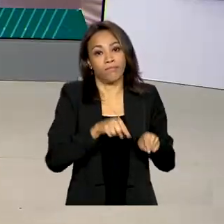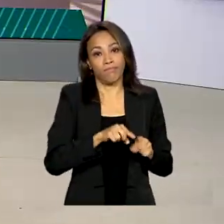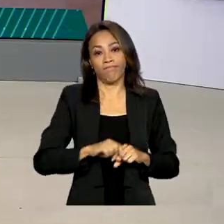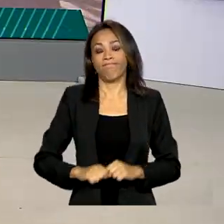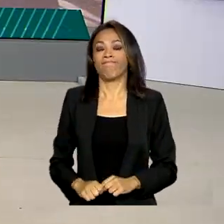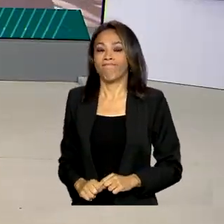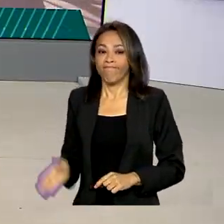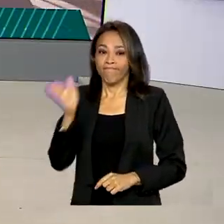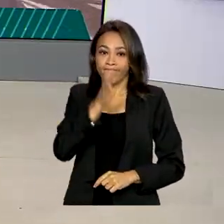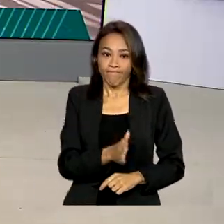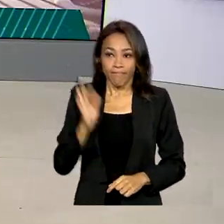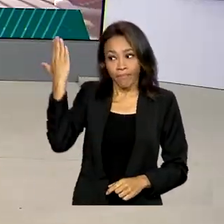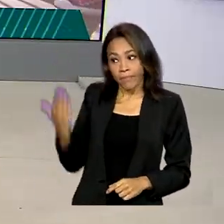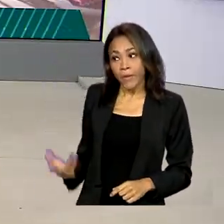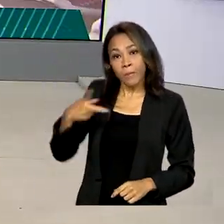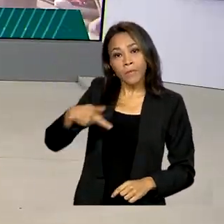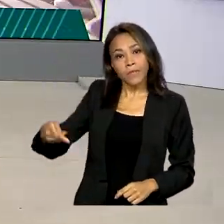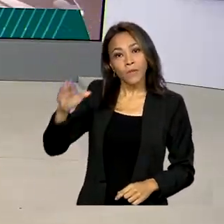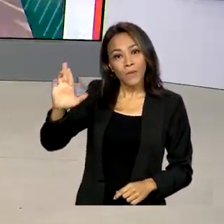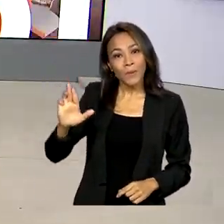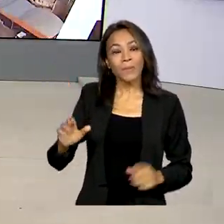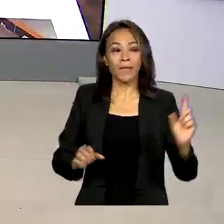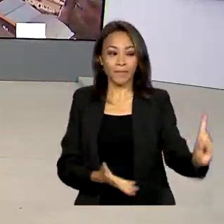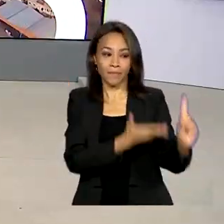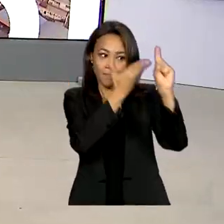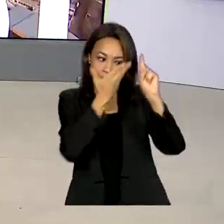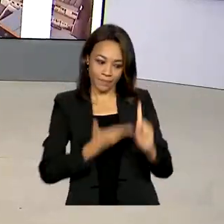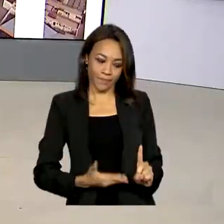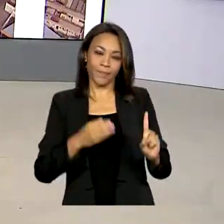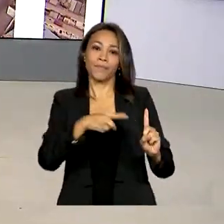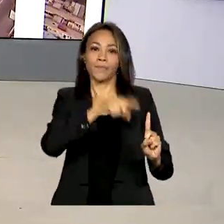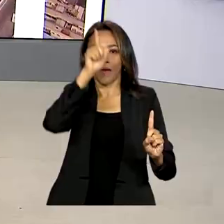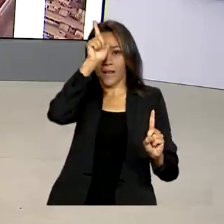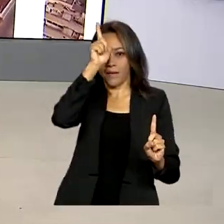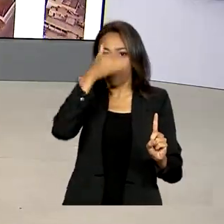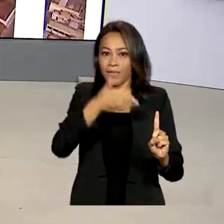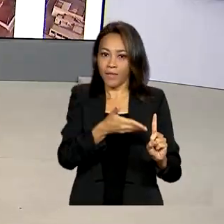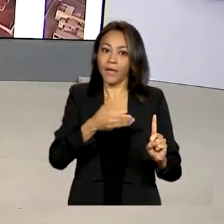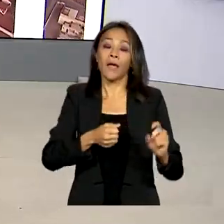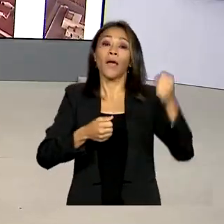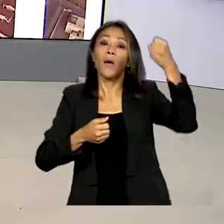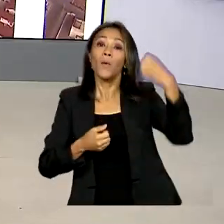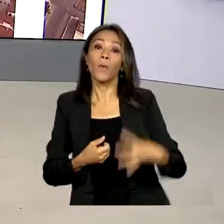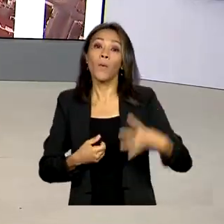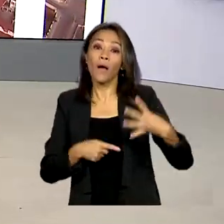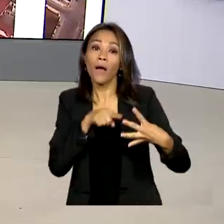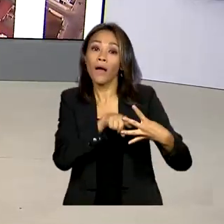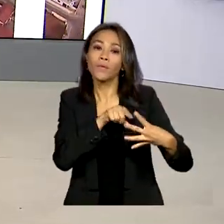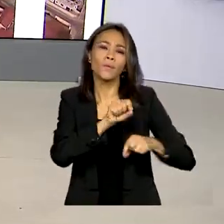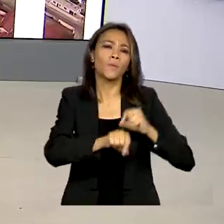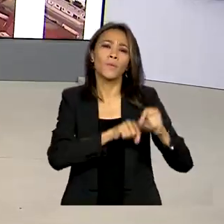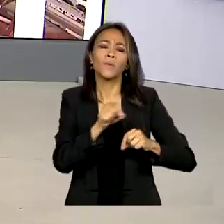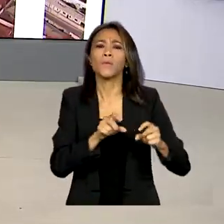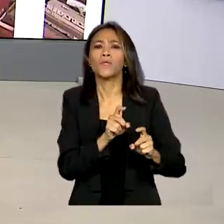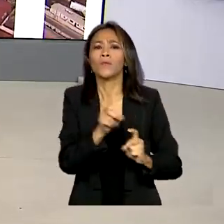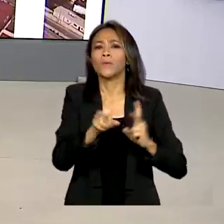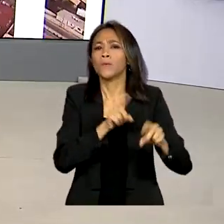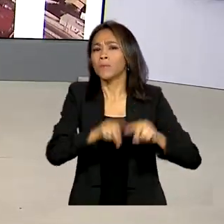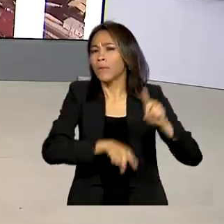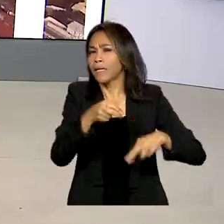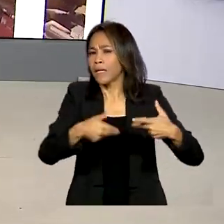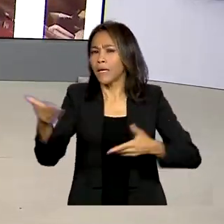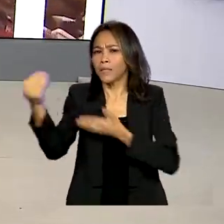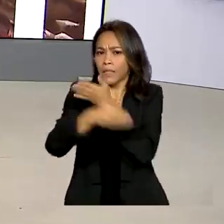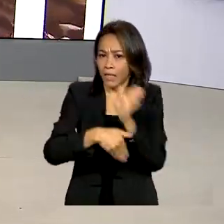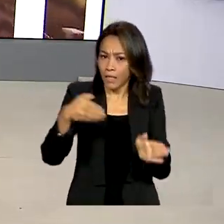O presidente Lula recebeu o chanceler alemão Olaf Scholz. A Alemanha é o quarto maior exportador de produtos para o Brasil.